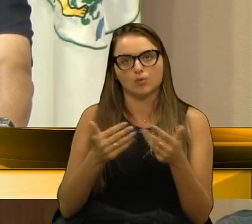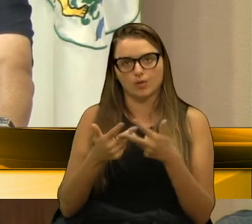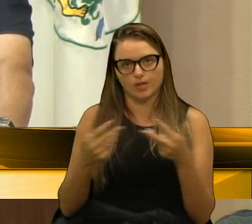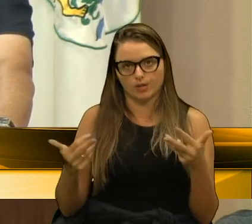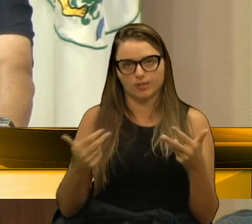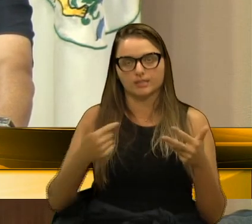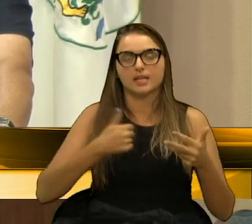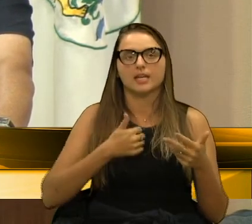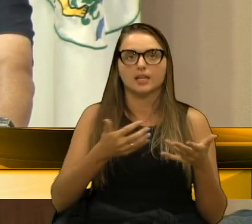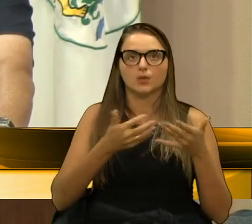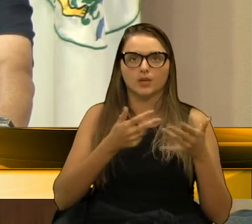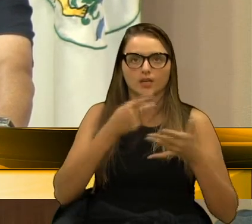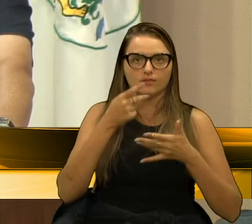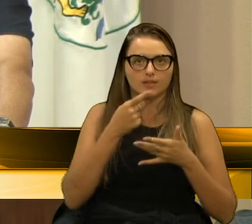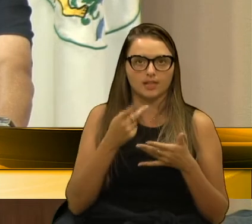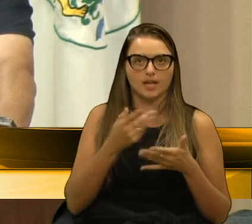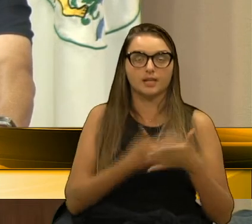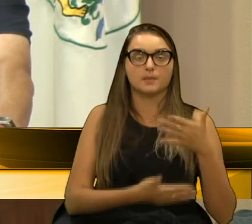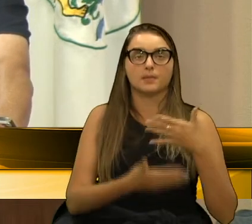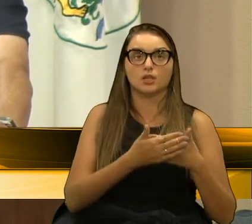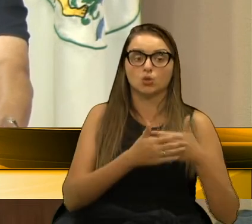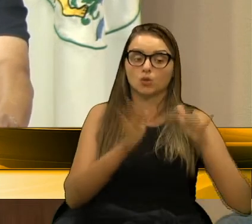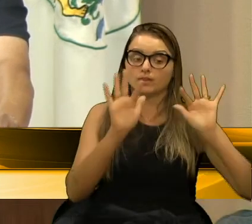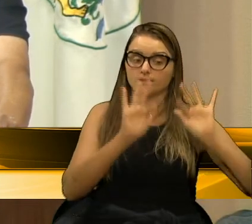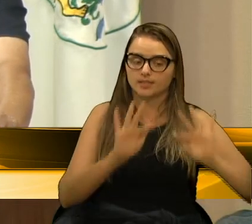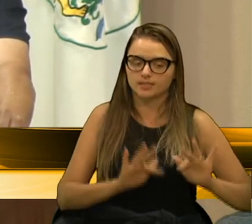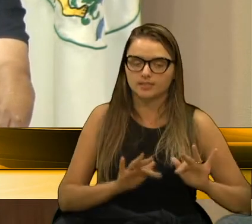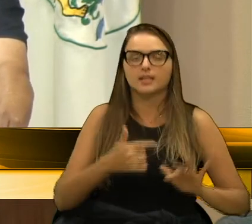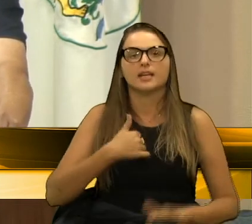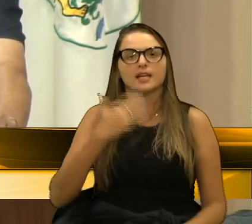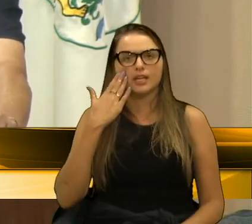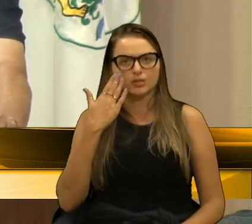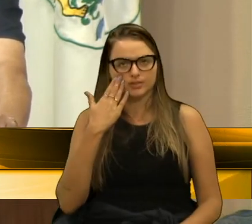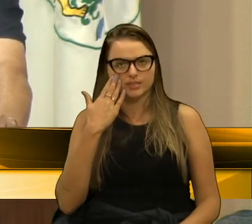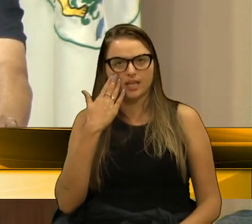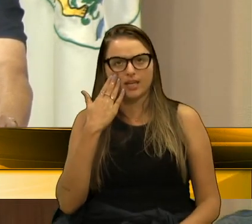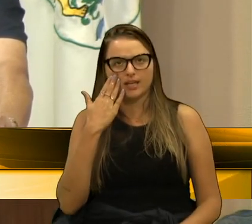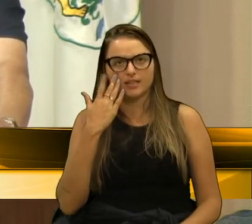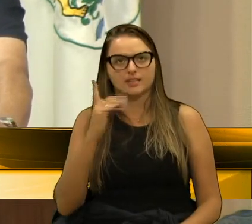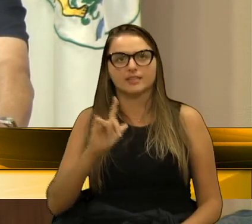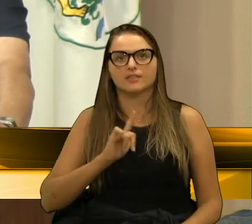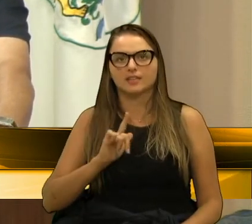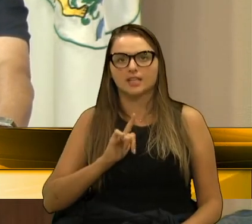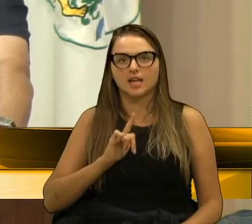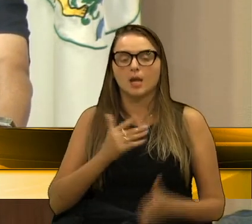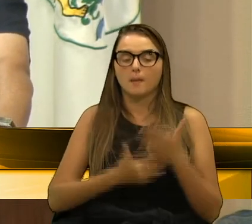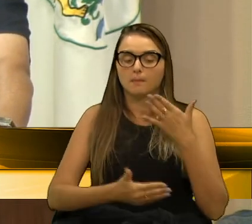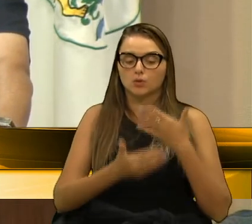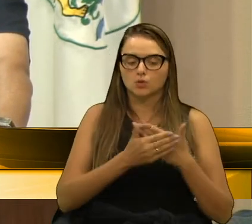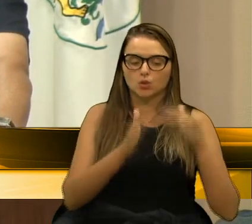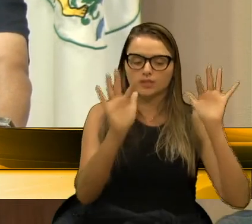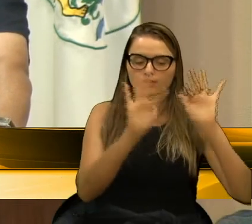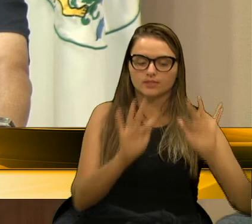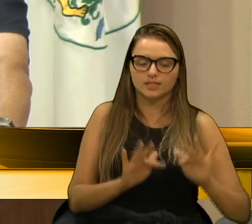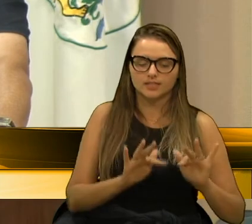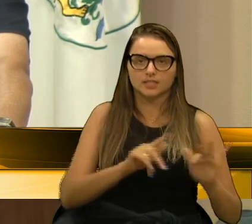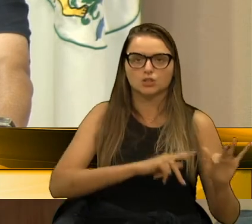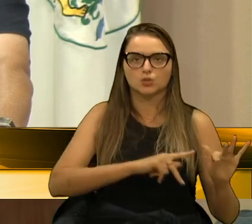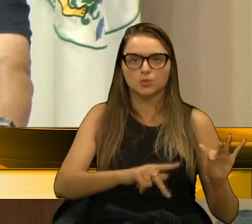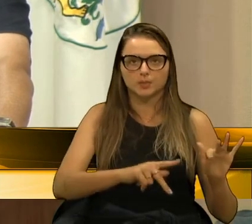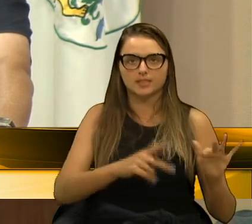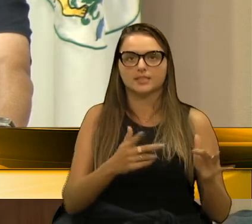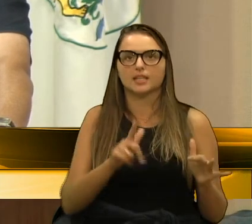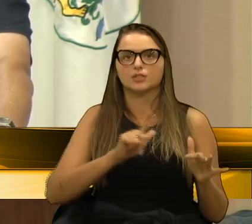que, pela felicidade, isso é importante porque eu sei que vai pesar muito, pela felicidade do nosso presidente ter